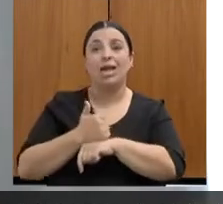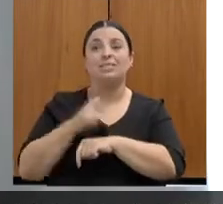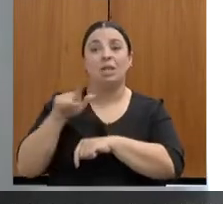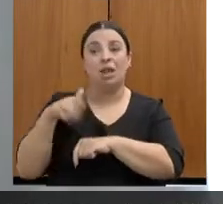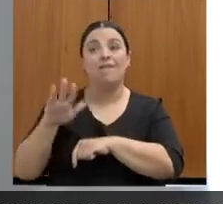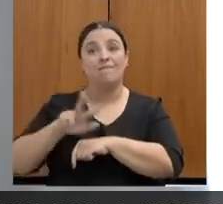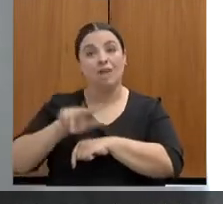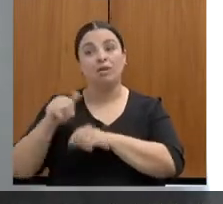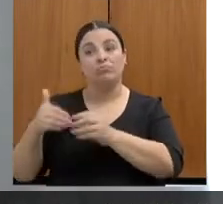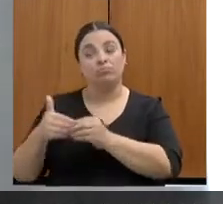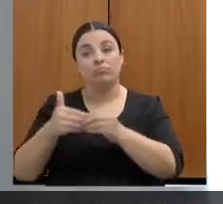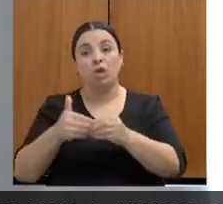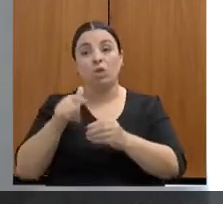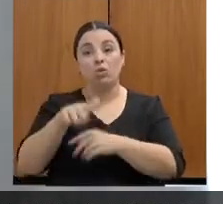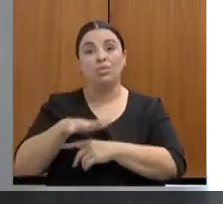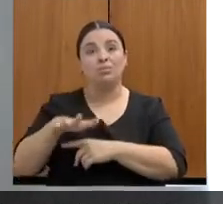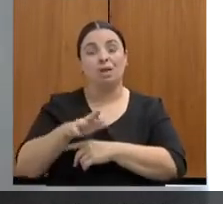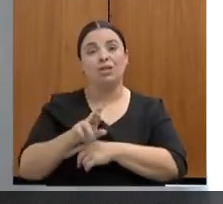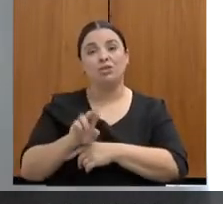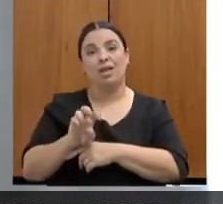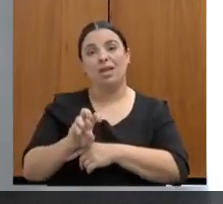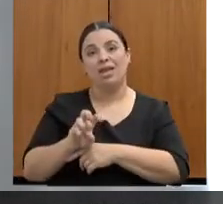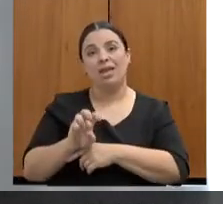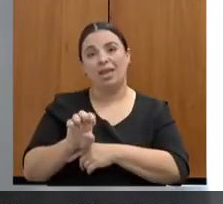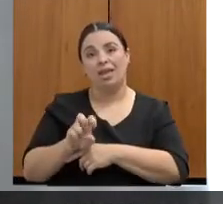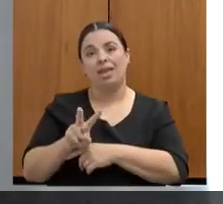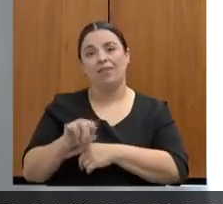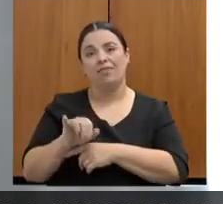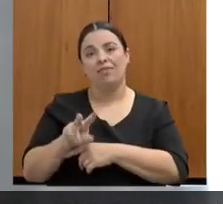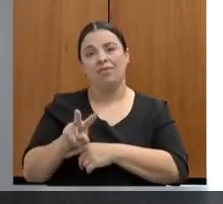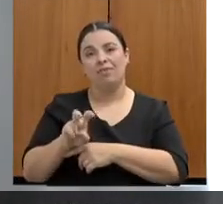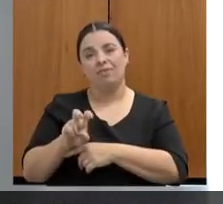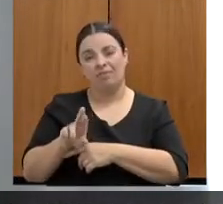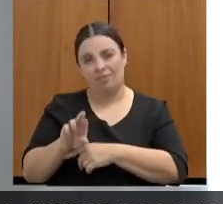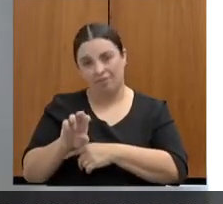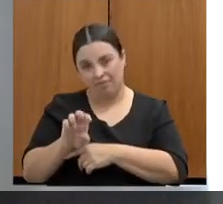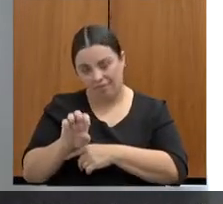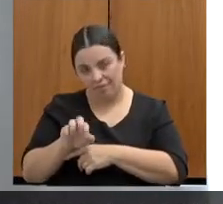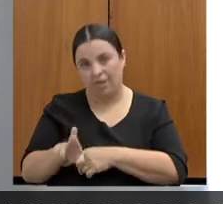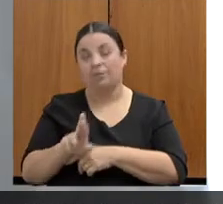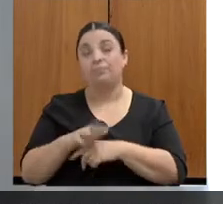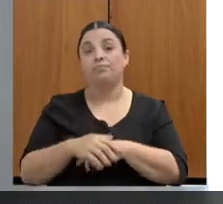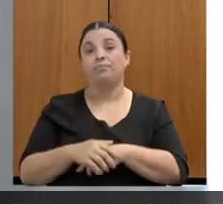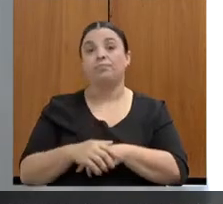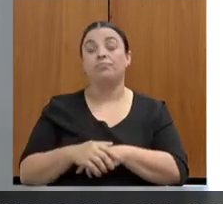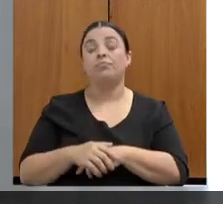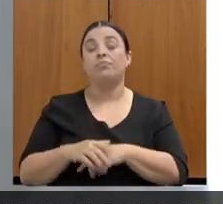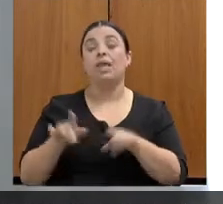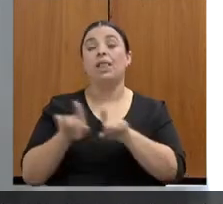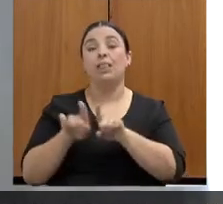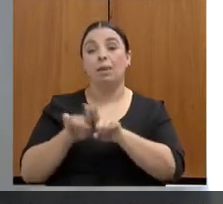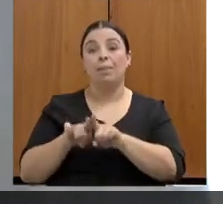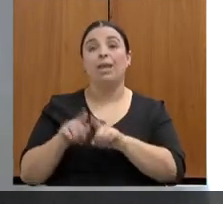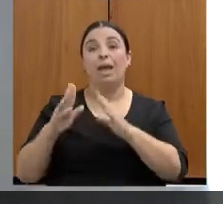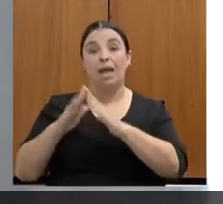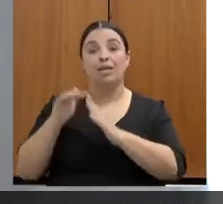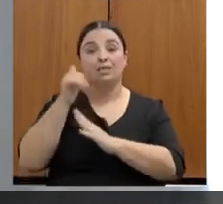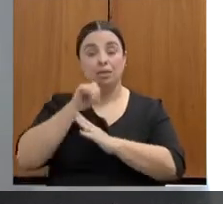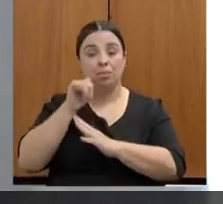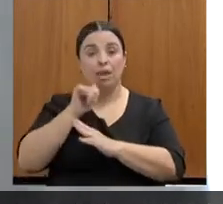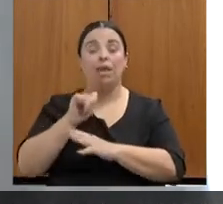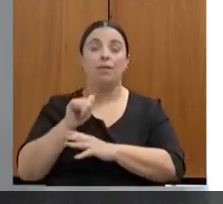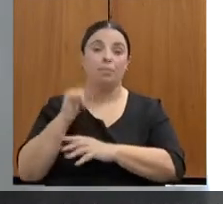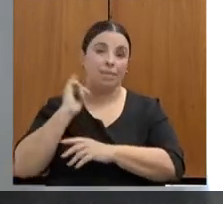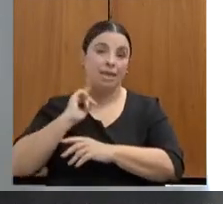Espaço Reviver. Além disso, tanto na Casa da Mulher Mineira, quanto na delegacia de plantão, as mulheres recebem lanche